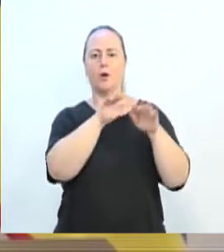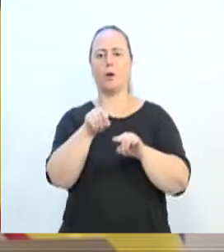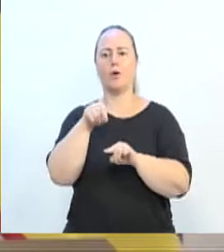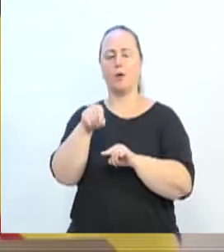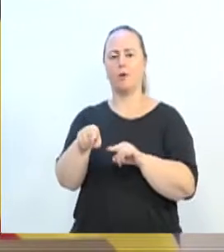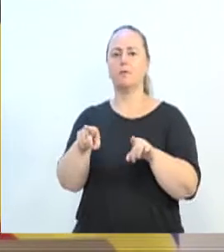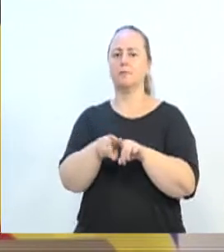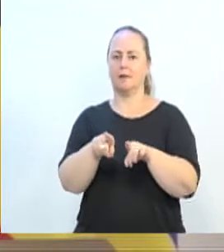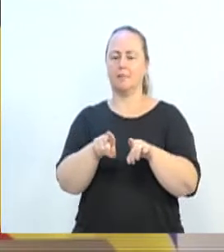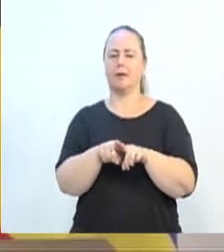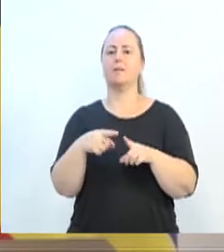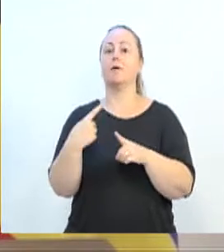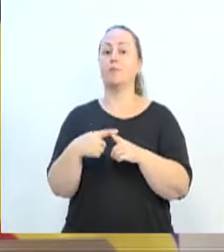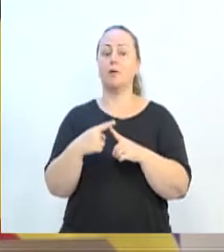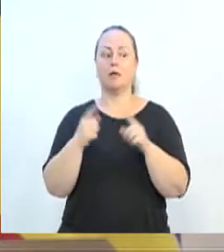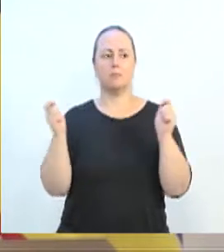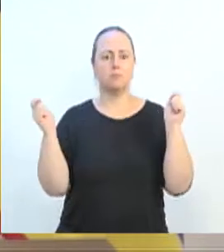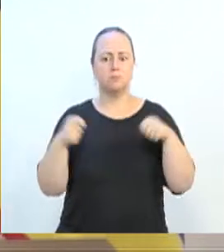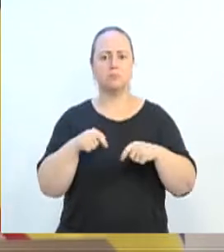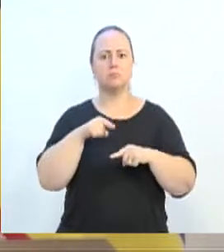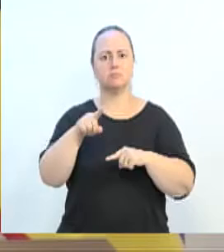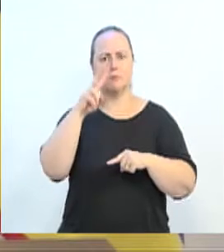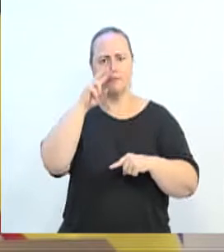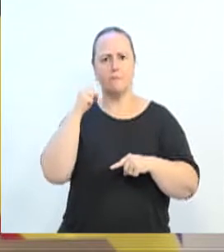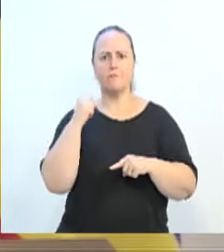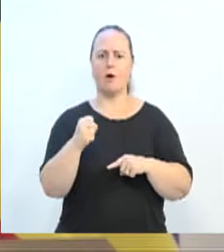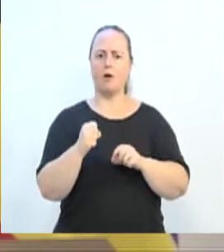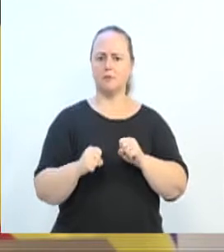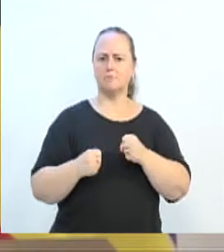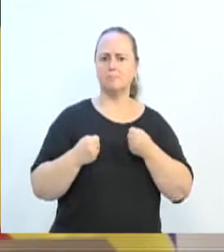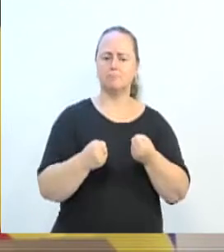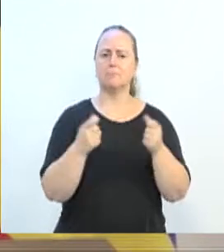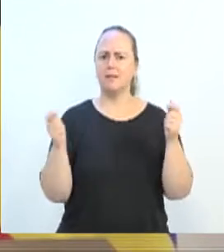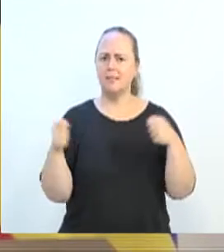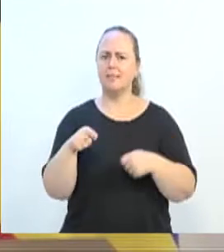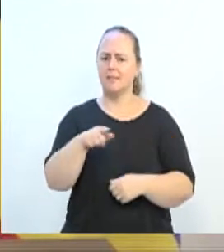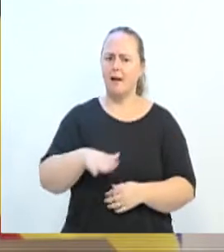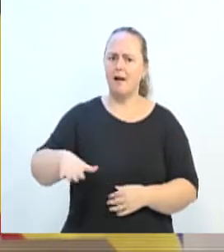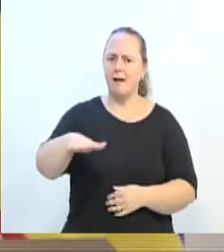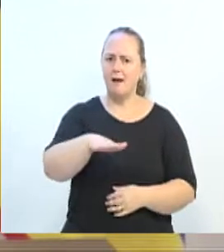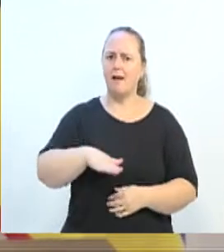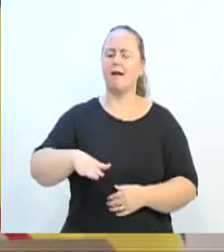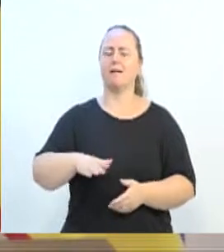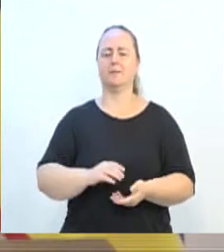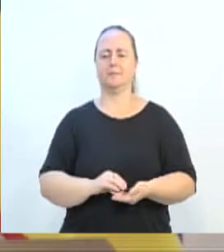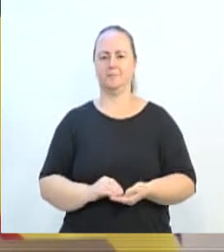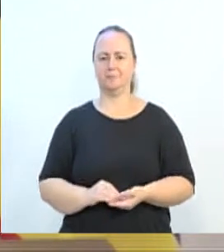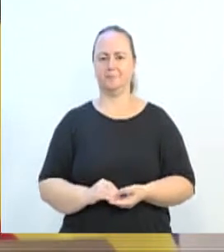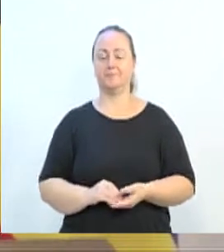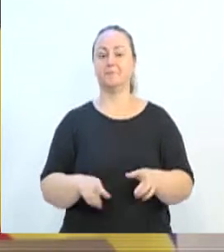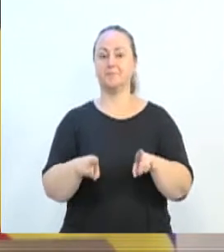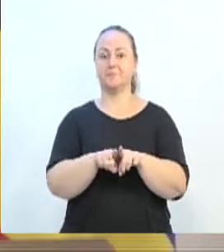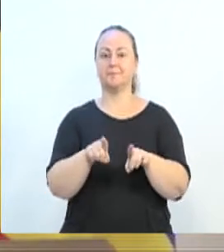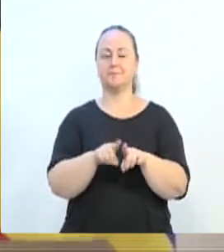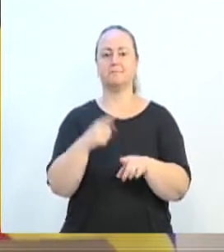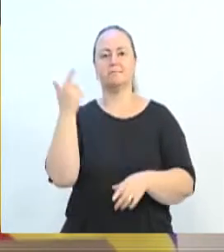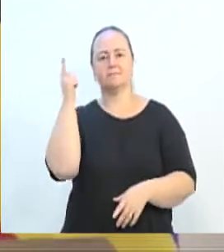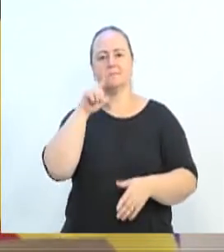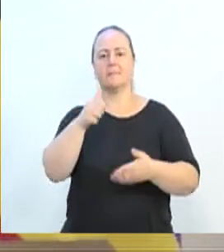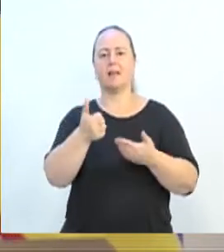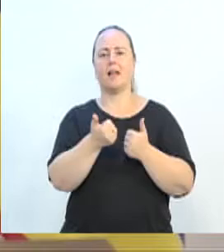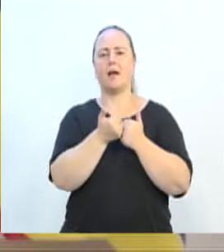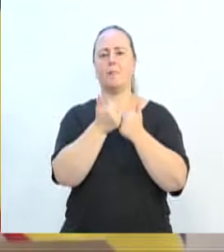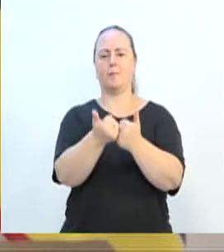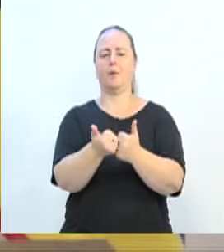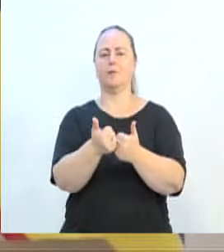tem um potencial muito forte. Podemos fortalecer, sim, aquela região, inclusive com o apoio da Secretaria de